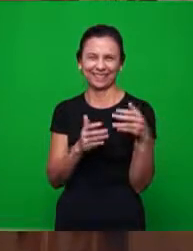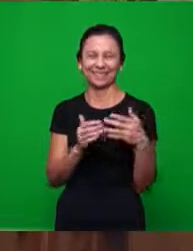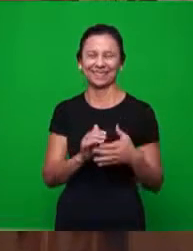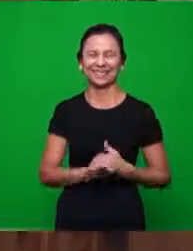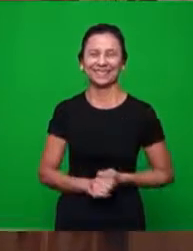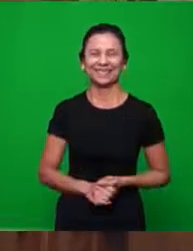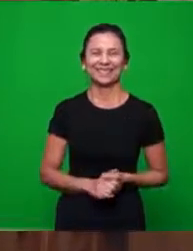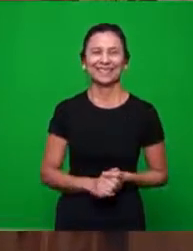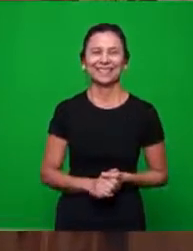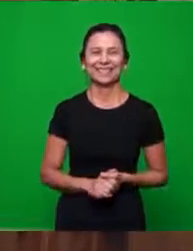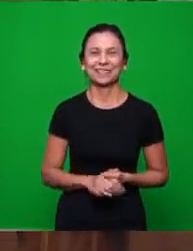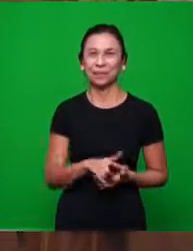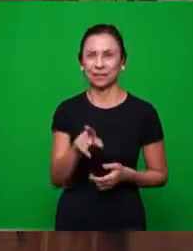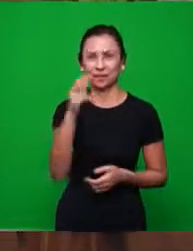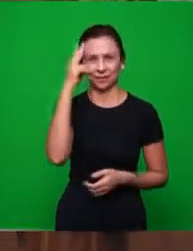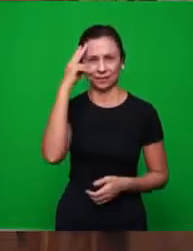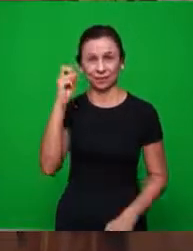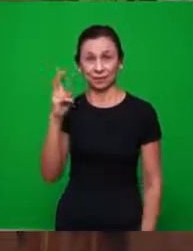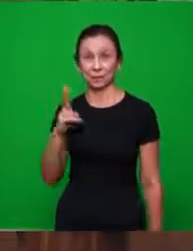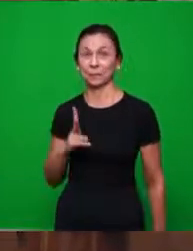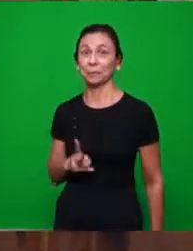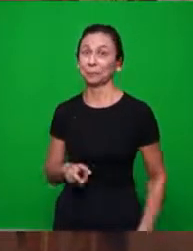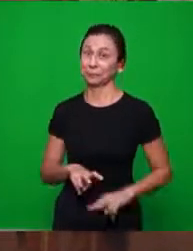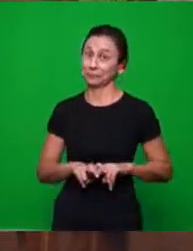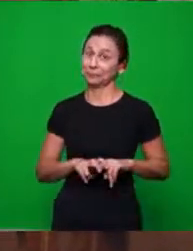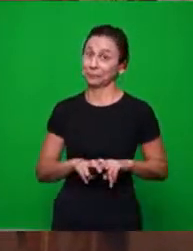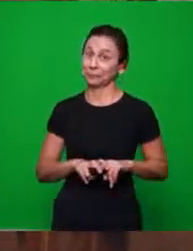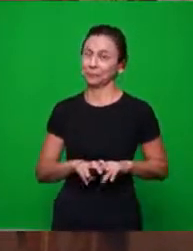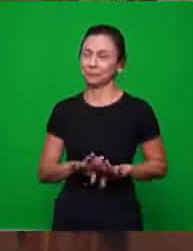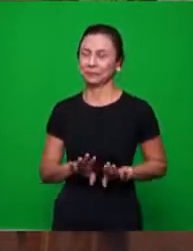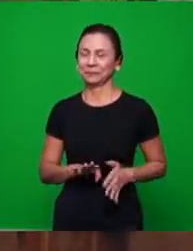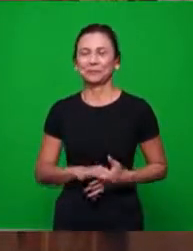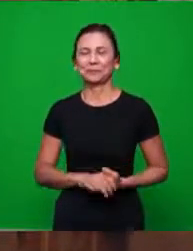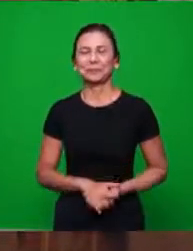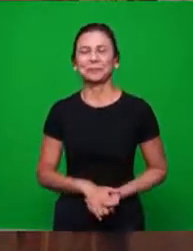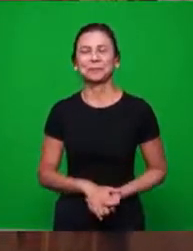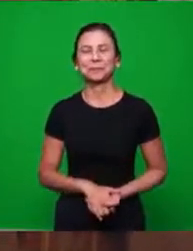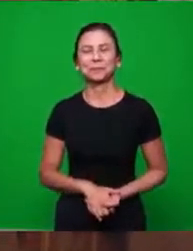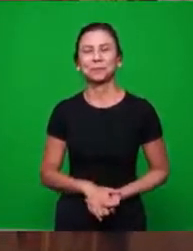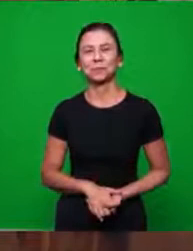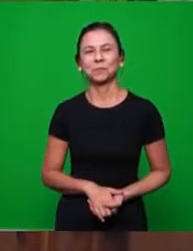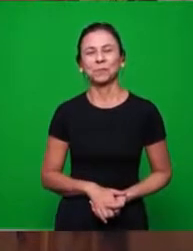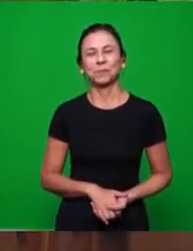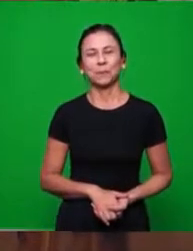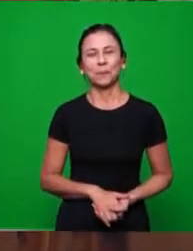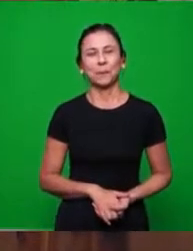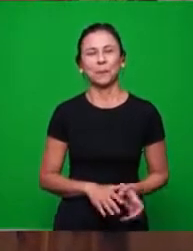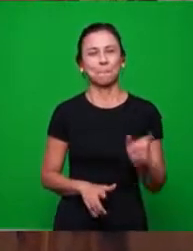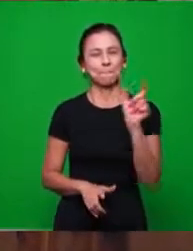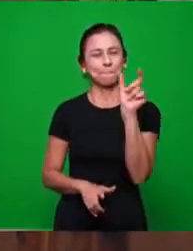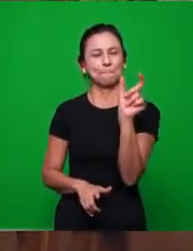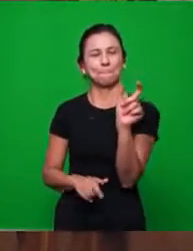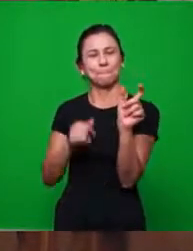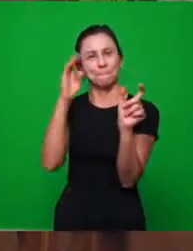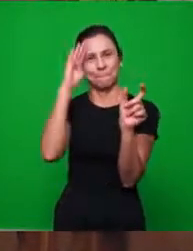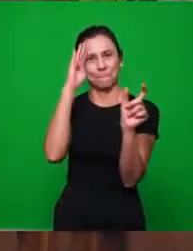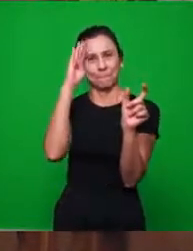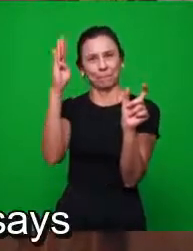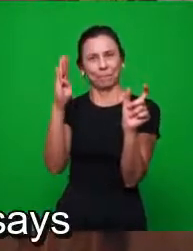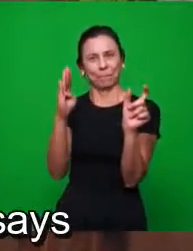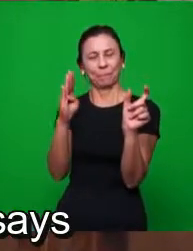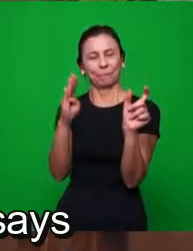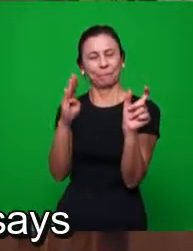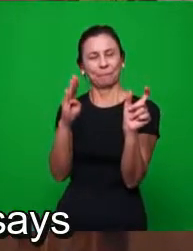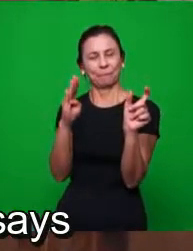Mas os irmãos estão atentos, pelo menos para sentar, não é? Bem, a palavra-chave, não vamos esperar